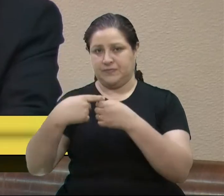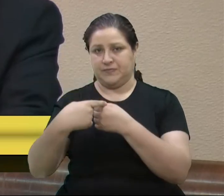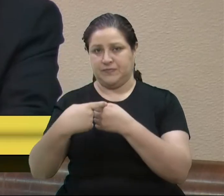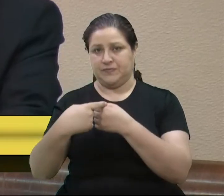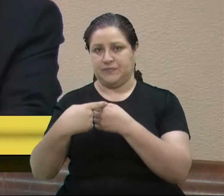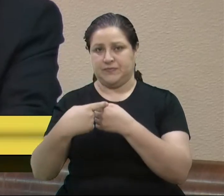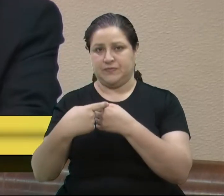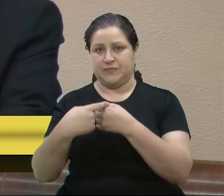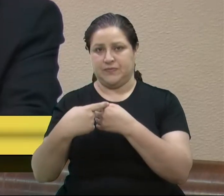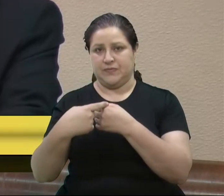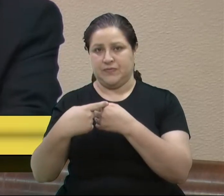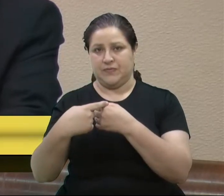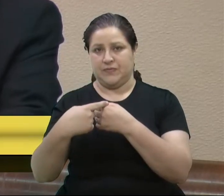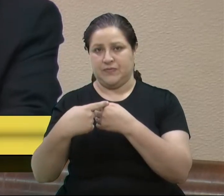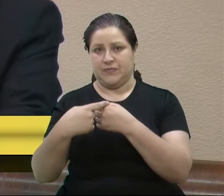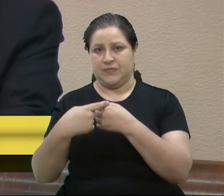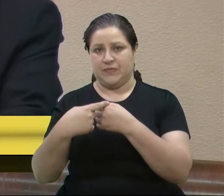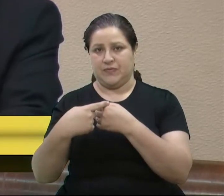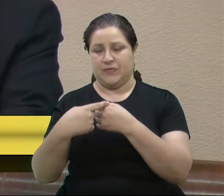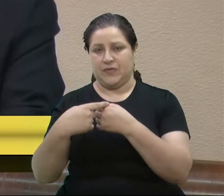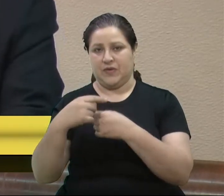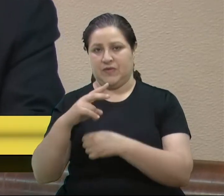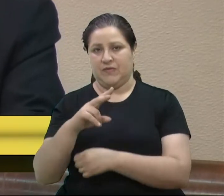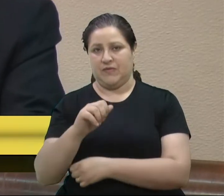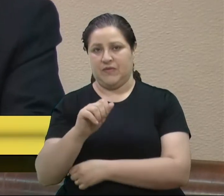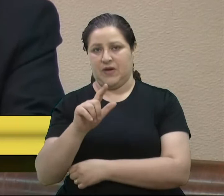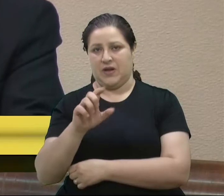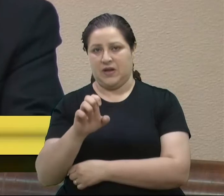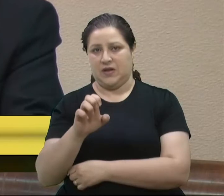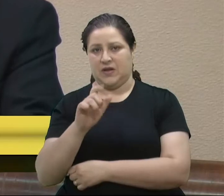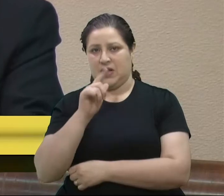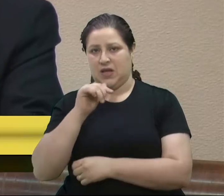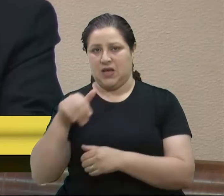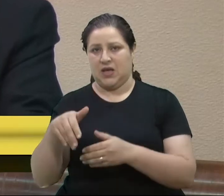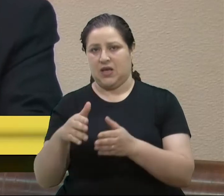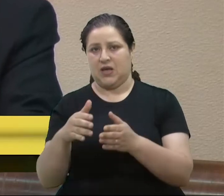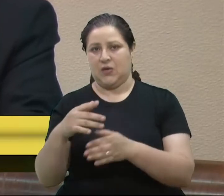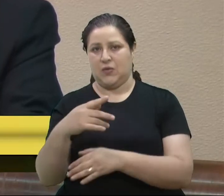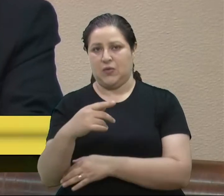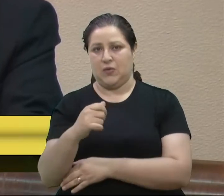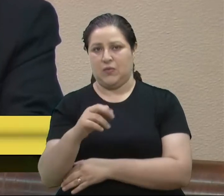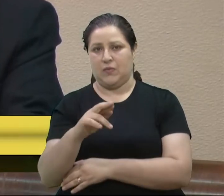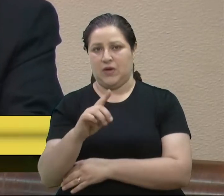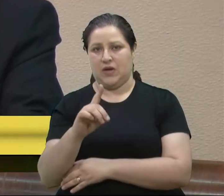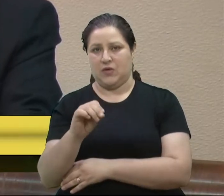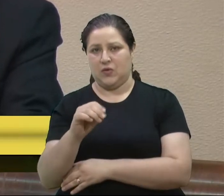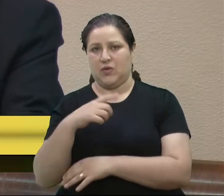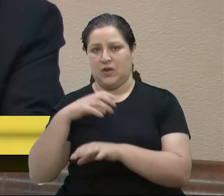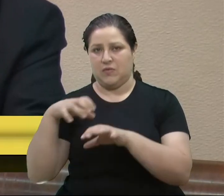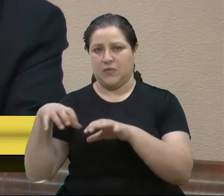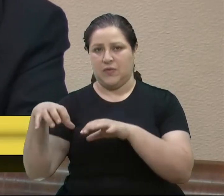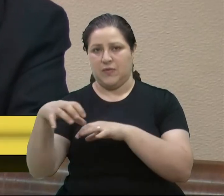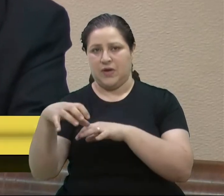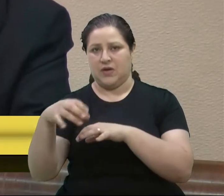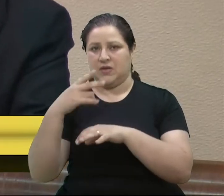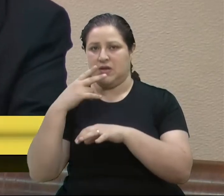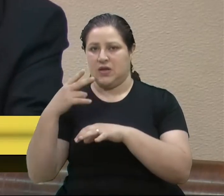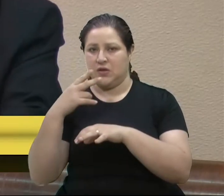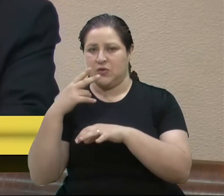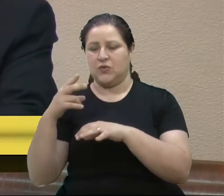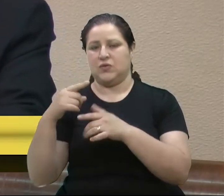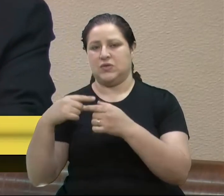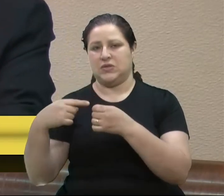do Vale do Rio Pardo, envolve ali o maior município, Santa Cruz, Candelária, e na região da Serra,